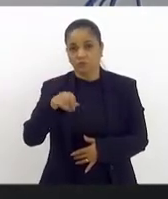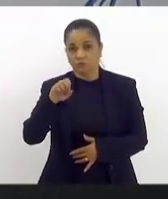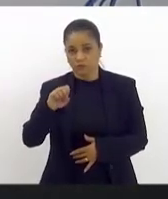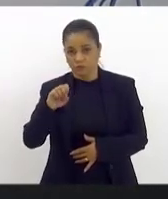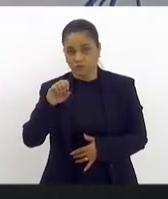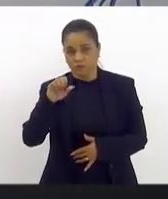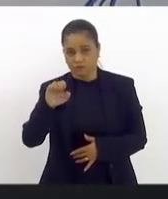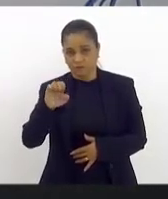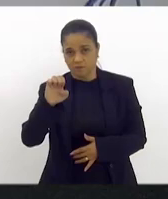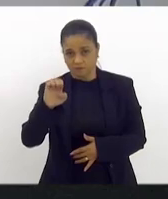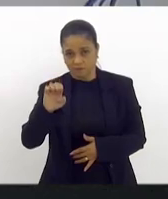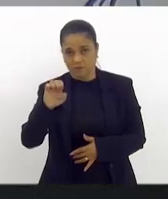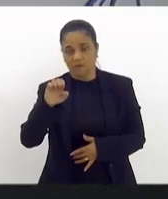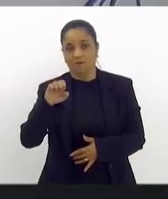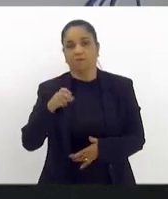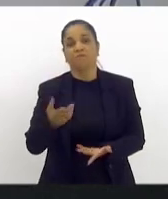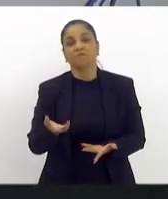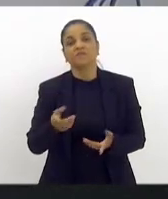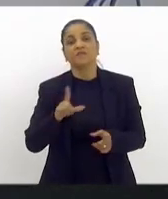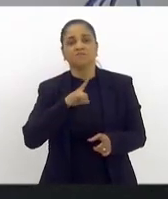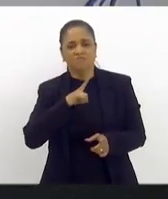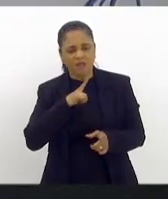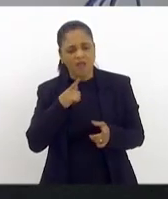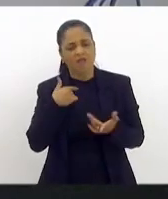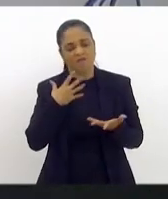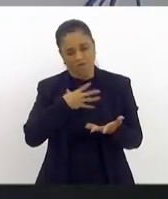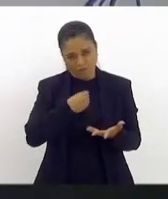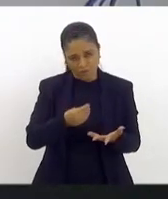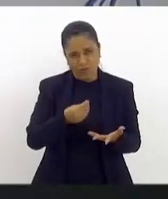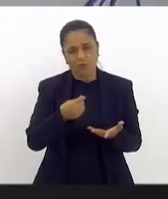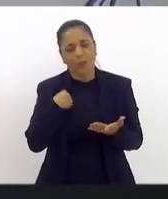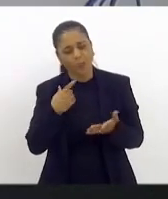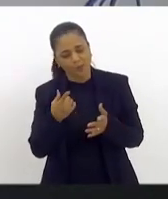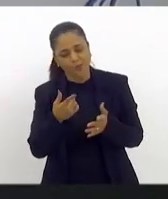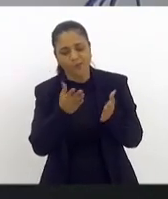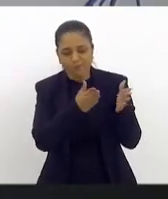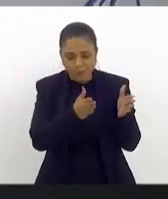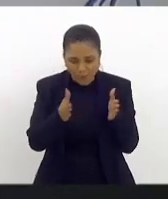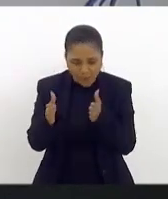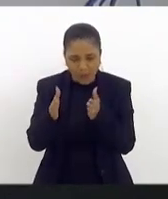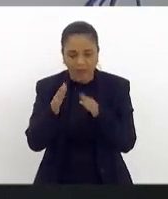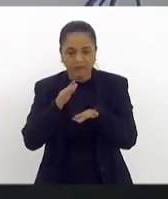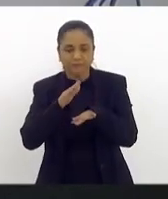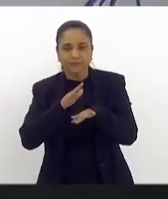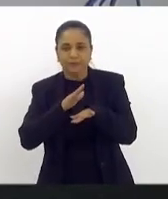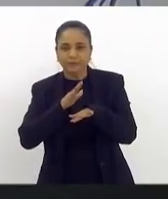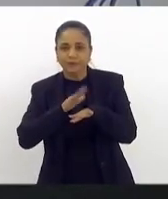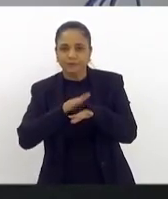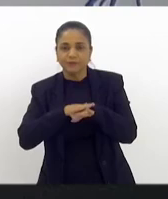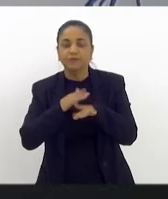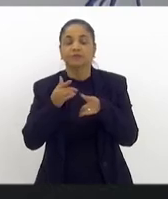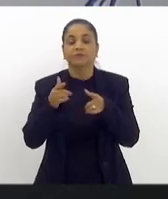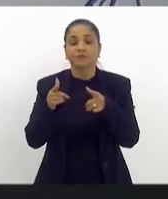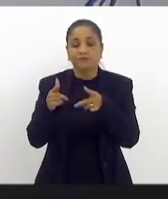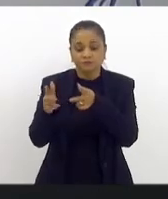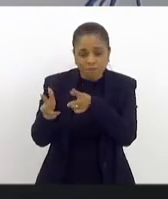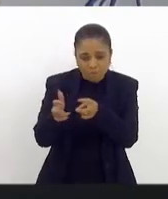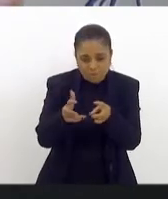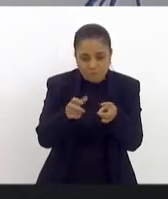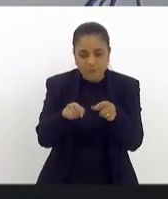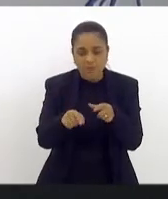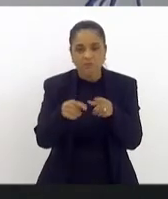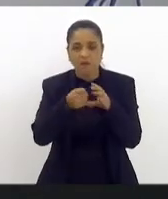autistas, eu passei por aquele período de diagnóstico, de conhecimento. A gente acha,